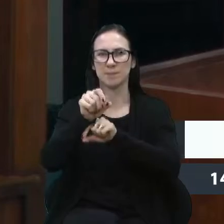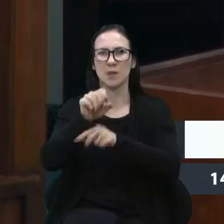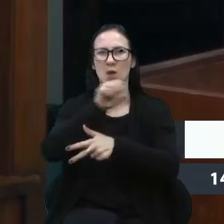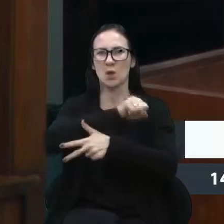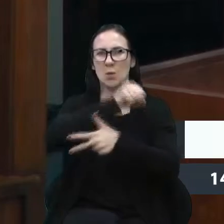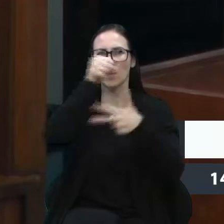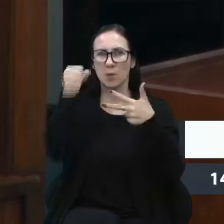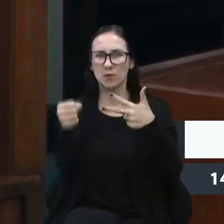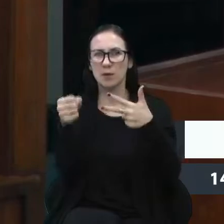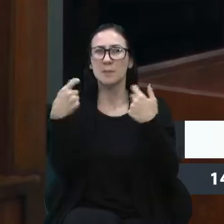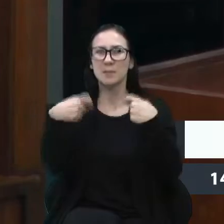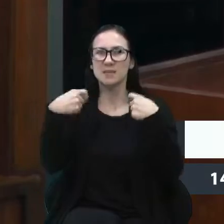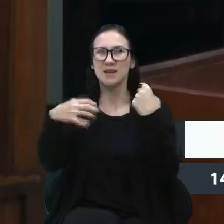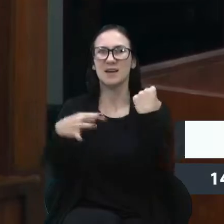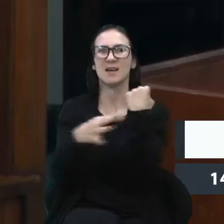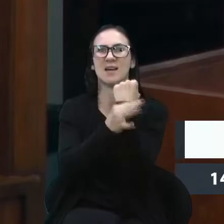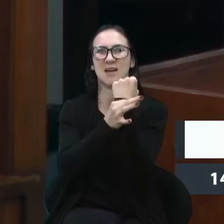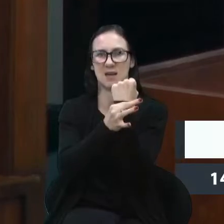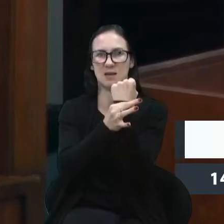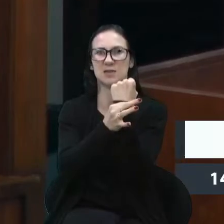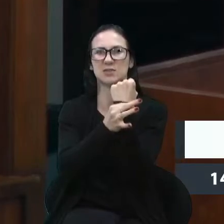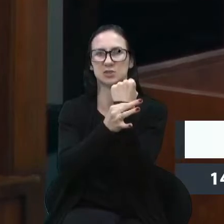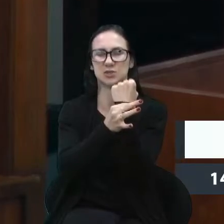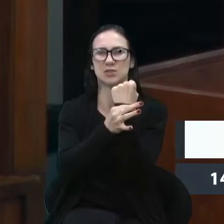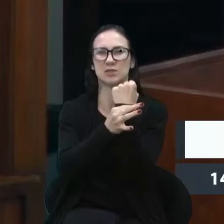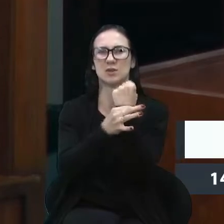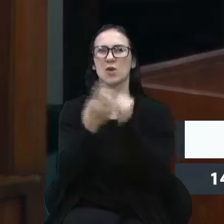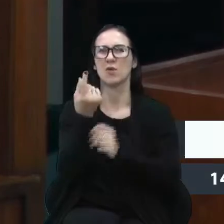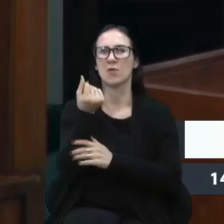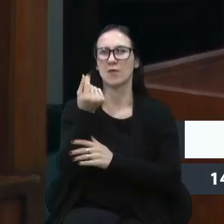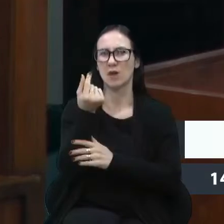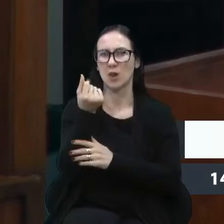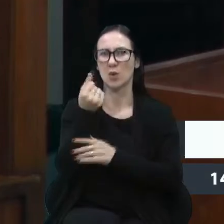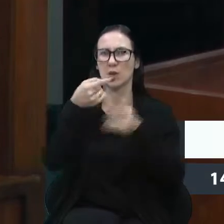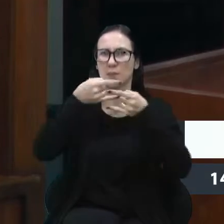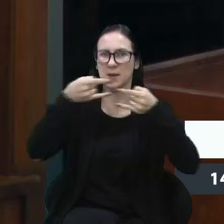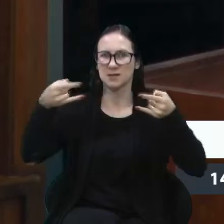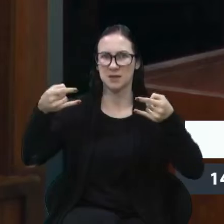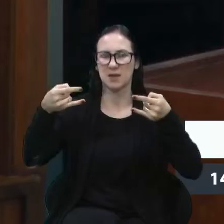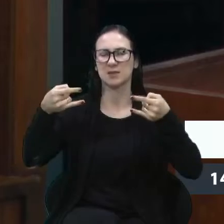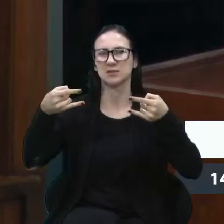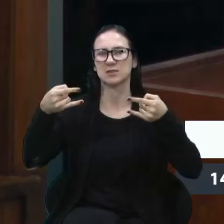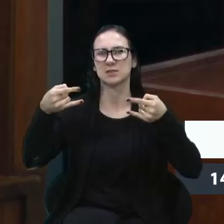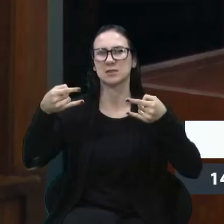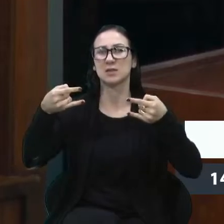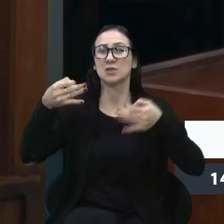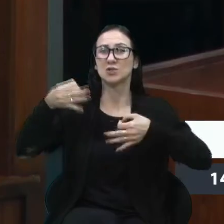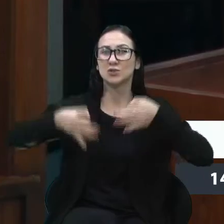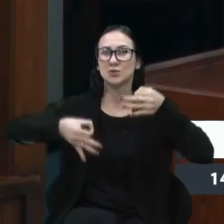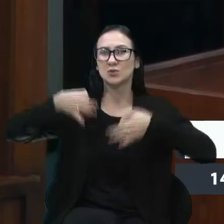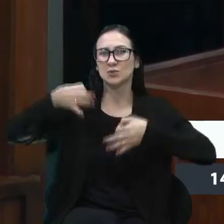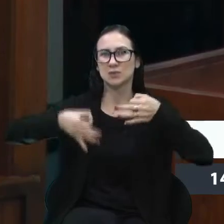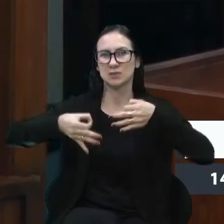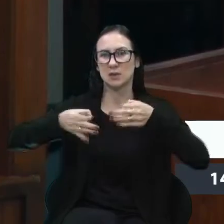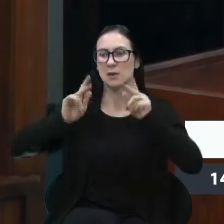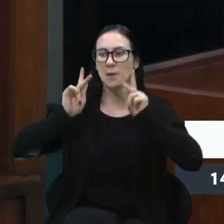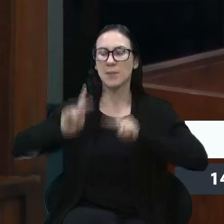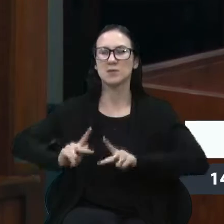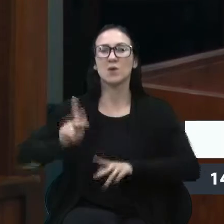garanta uma tarifa que seja e que possa caber no bolso das pessoas.